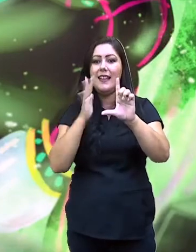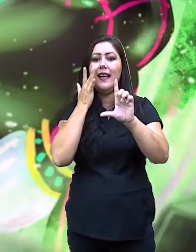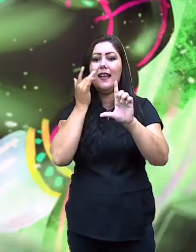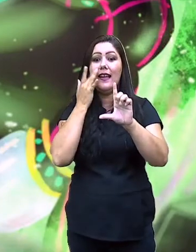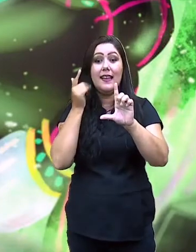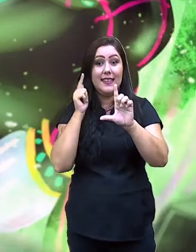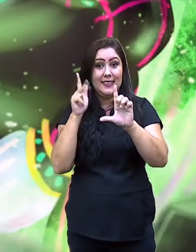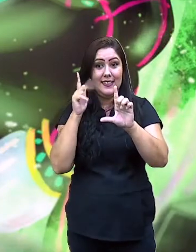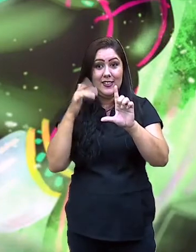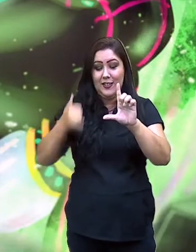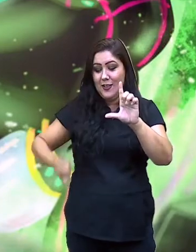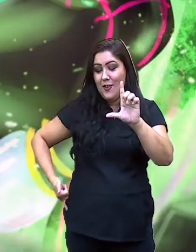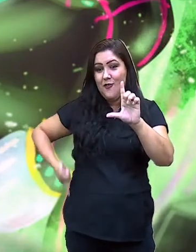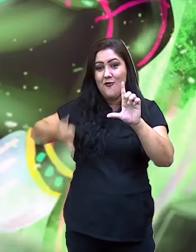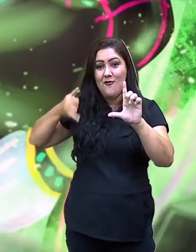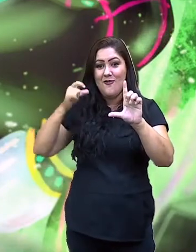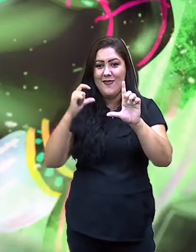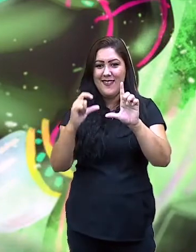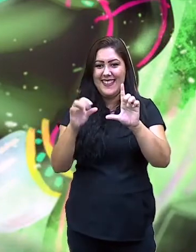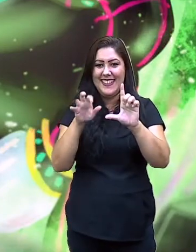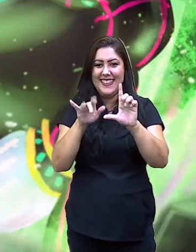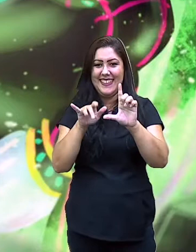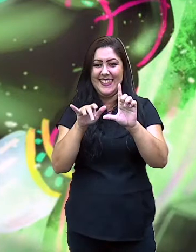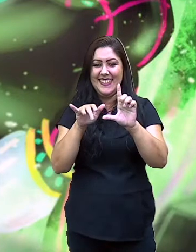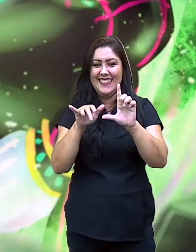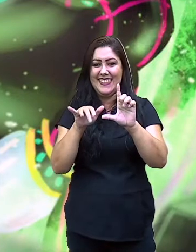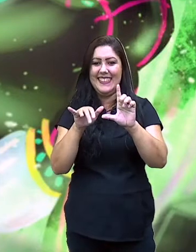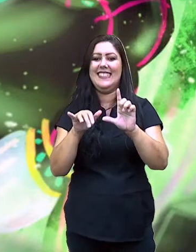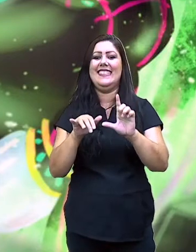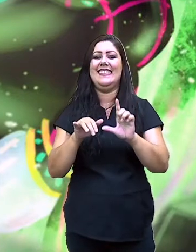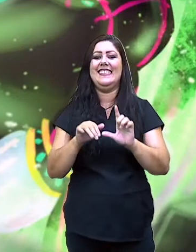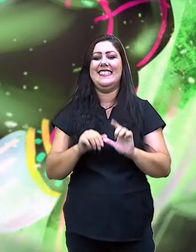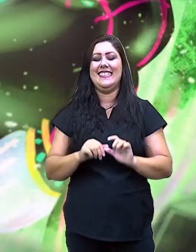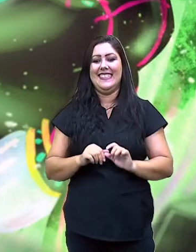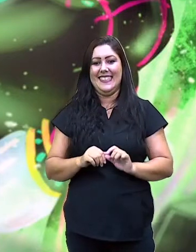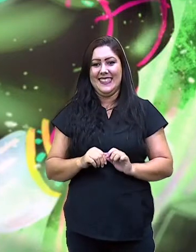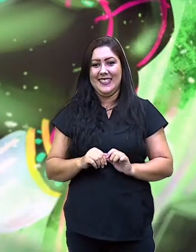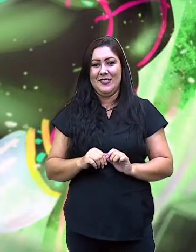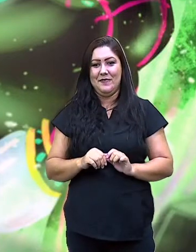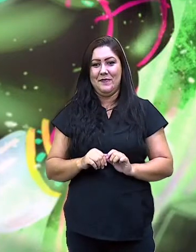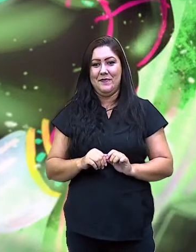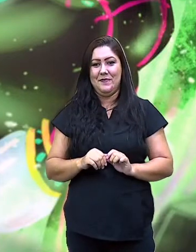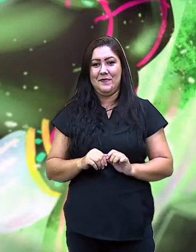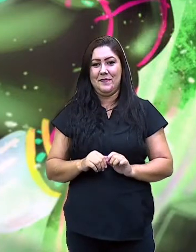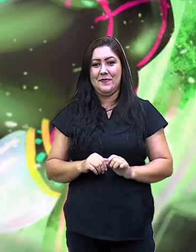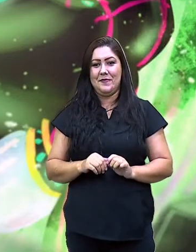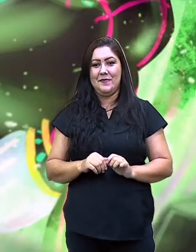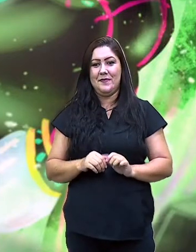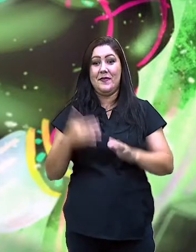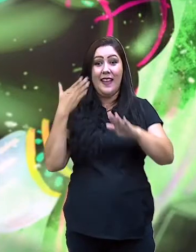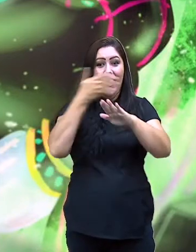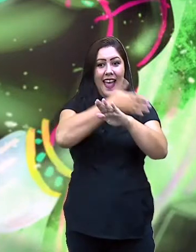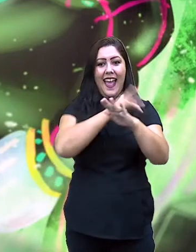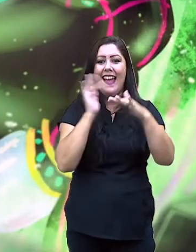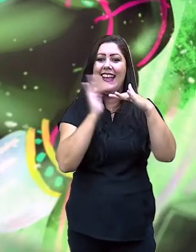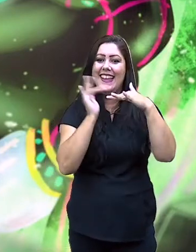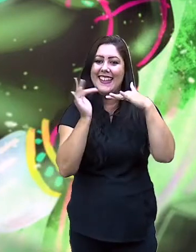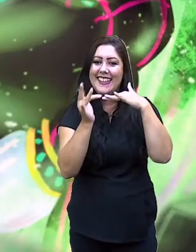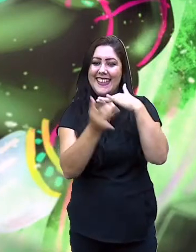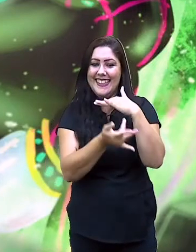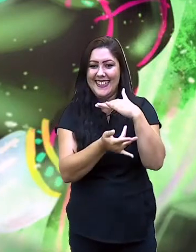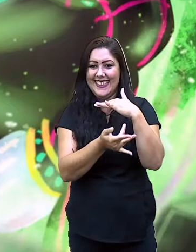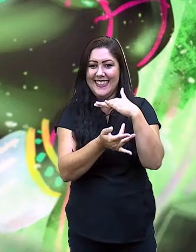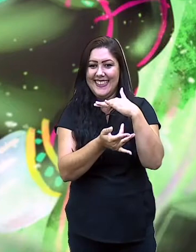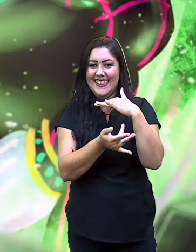aponte a câmera do seu celular na imagem que aparece no canto da sua tela acesse as nossas redes